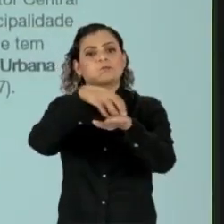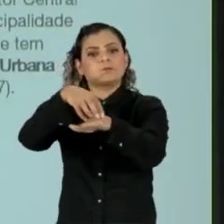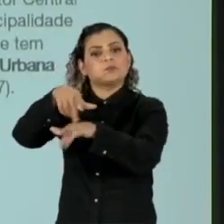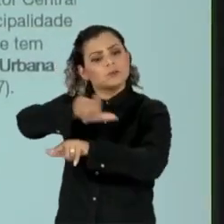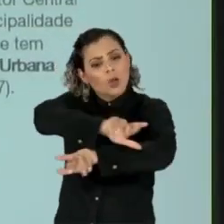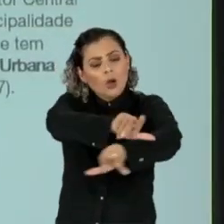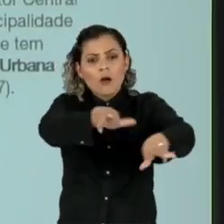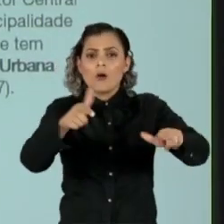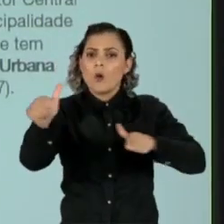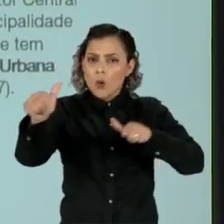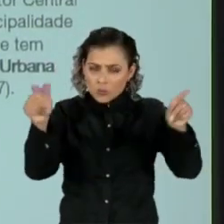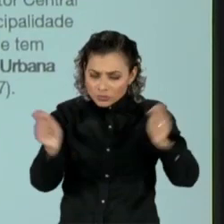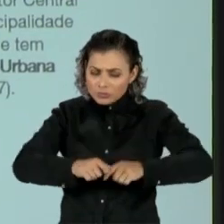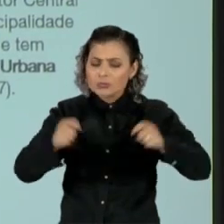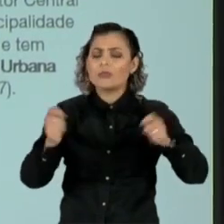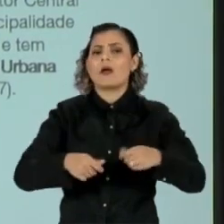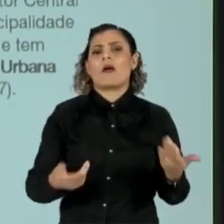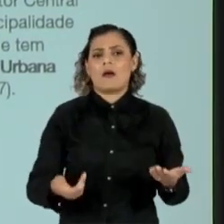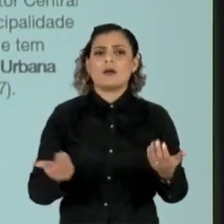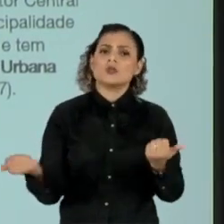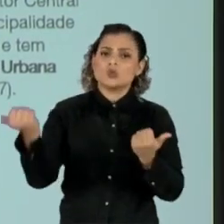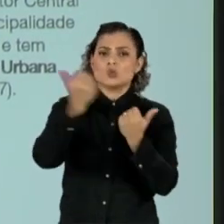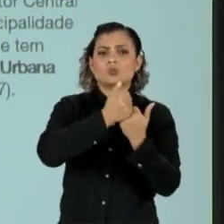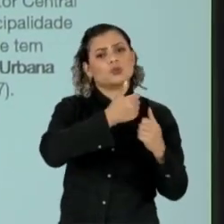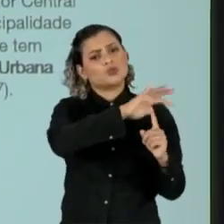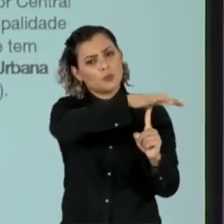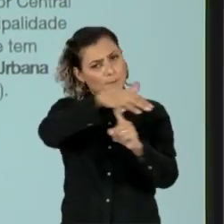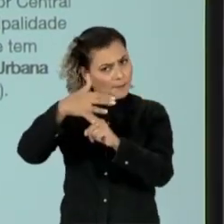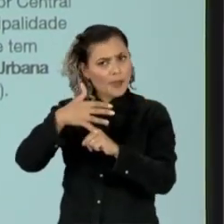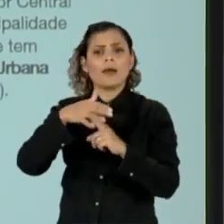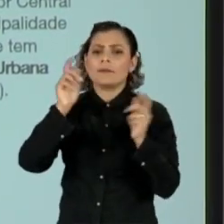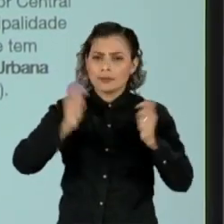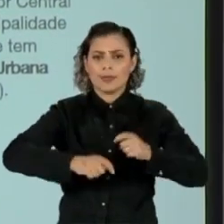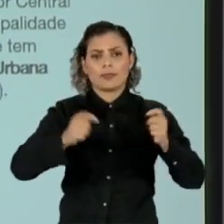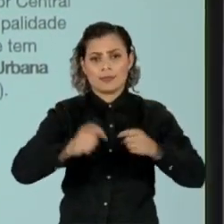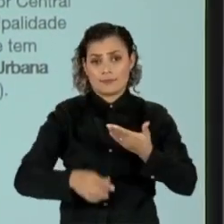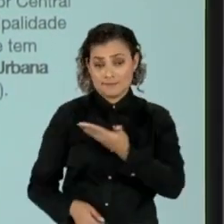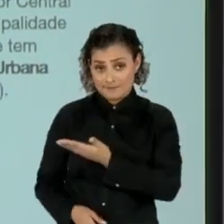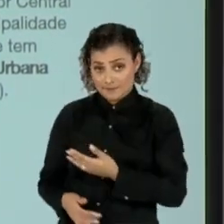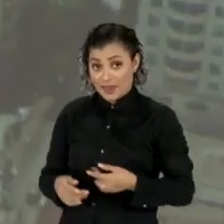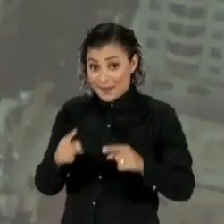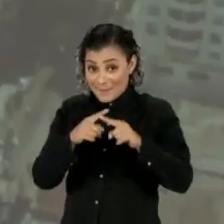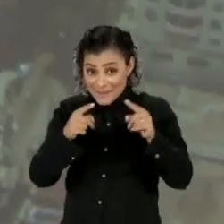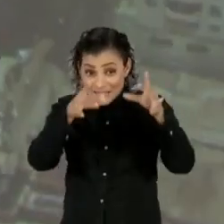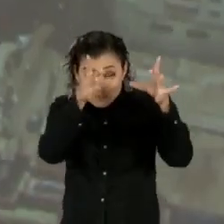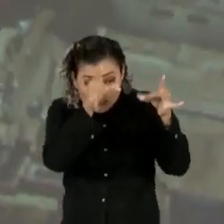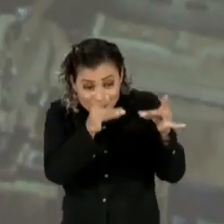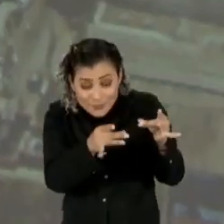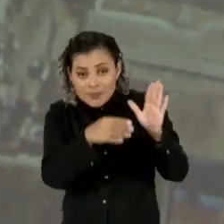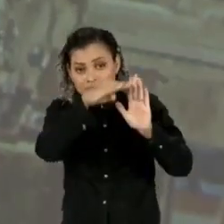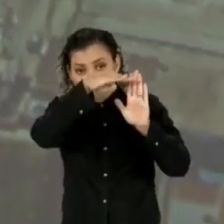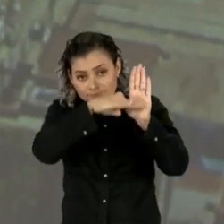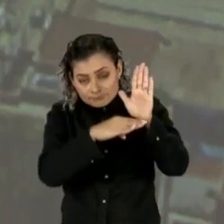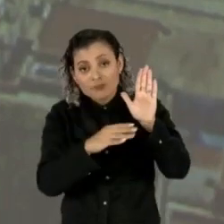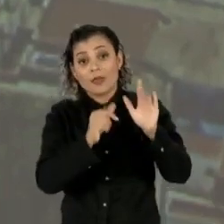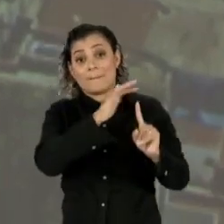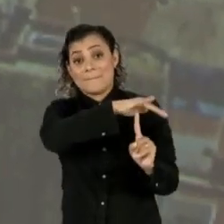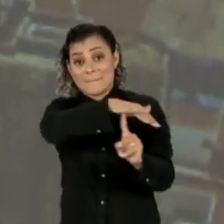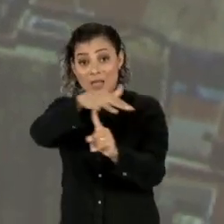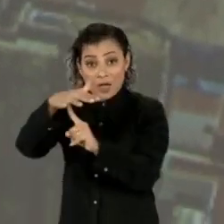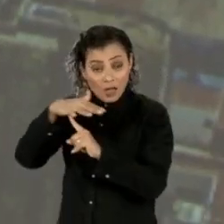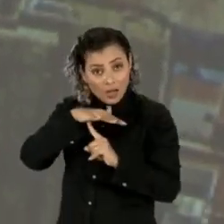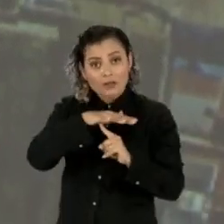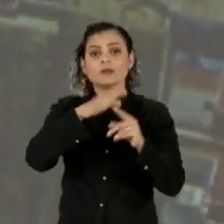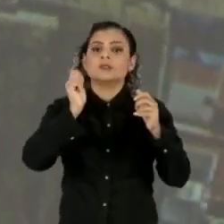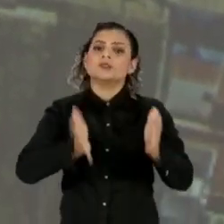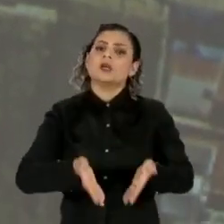e avaliações da Companhia de Engenharia de Tráfego, a CET. Além de justificar que a implementação do parque é uma